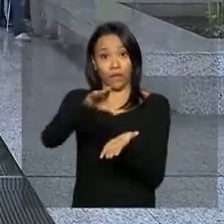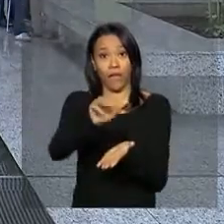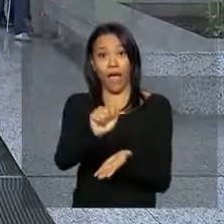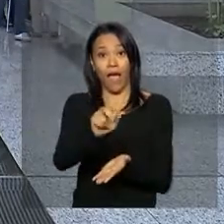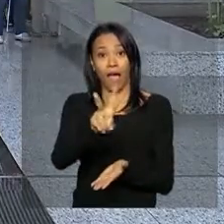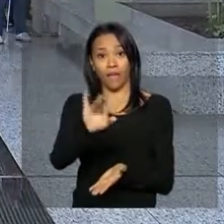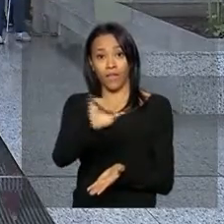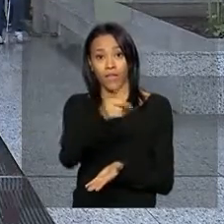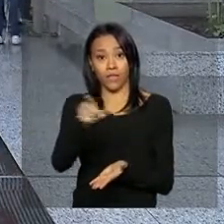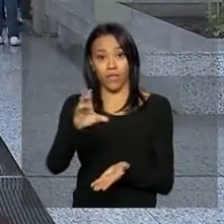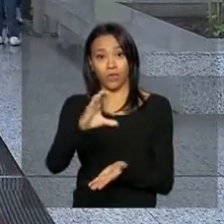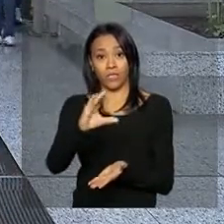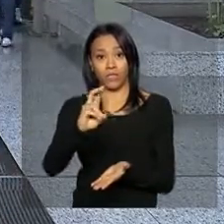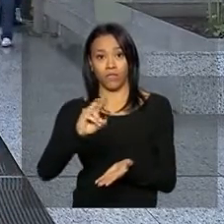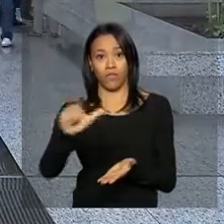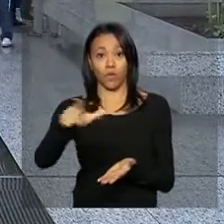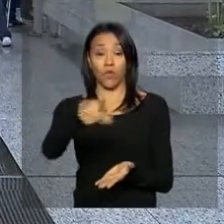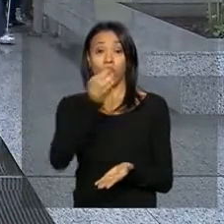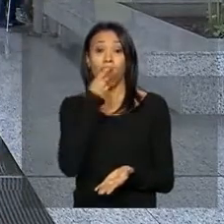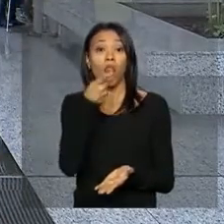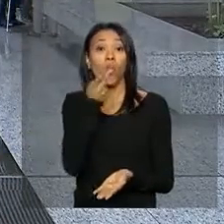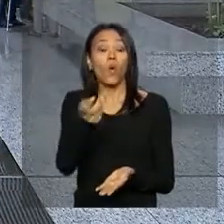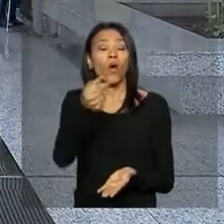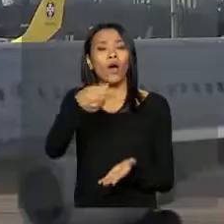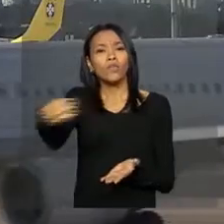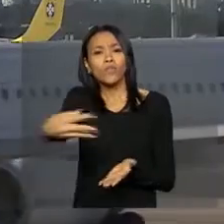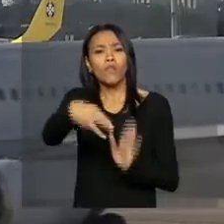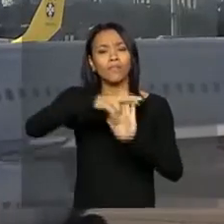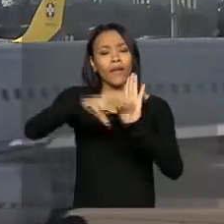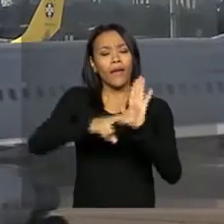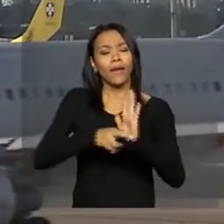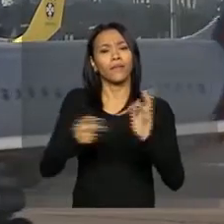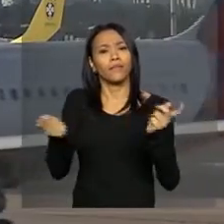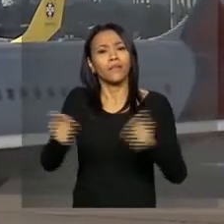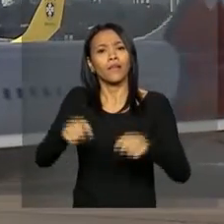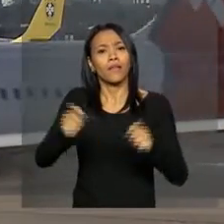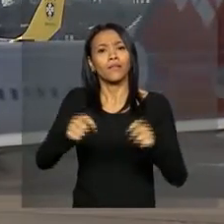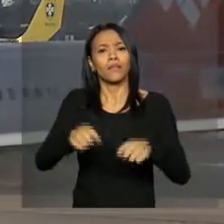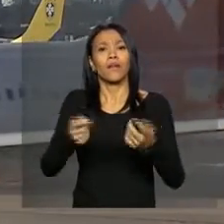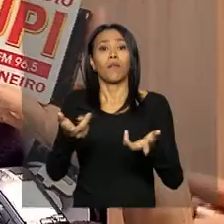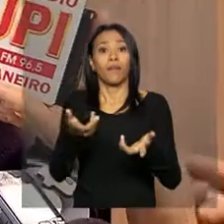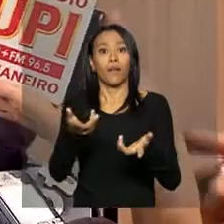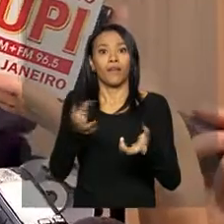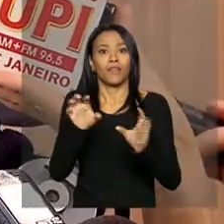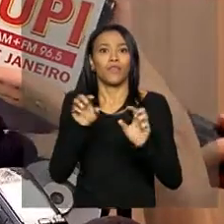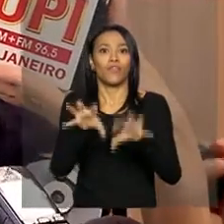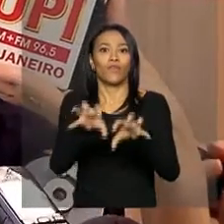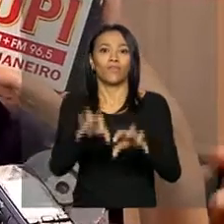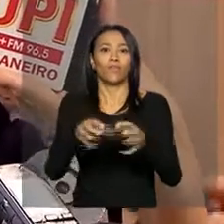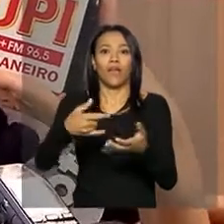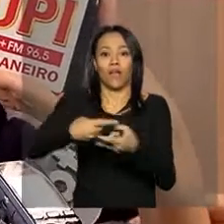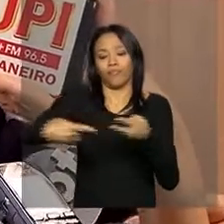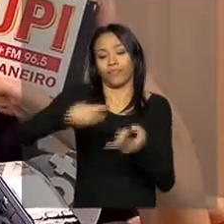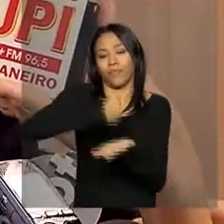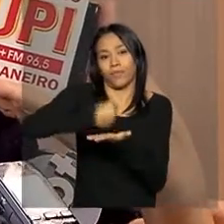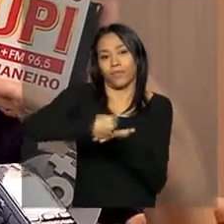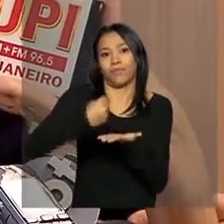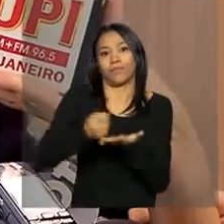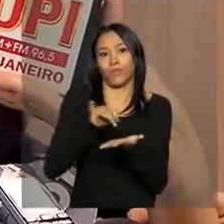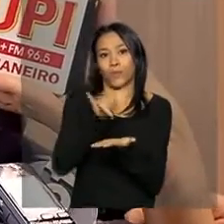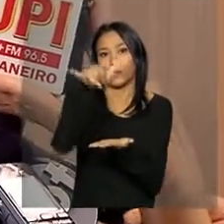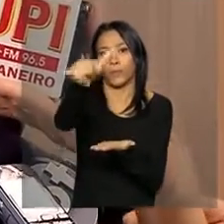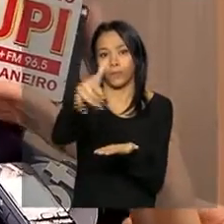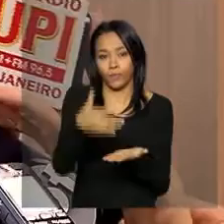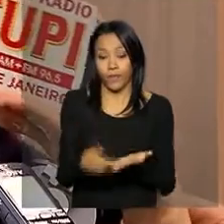a expectativa é que as novas regras possam influenciar no valor das passagens aéreas. Quando você tem aumento de concorrência, quando você tem